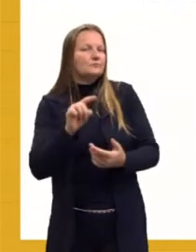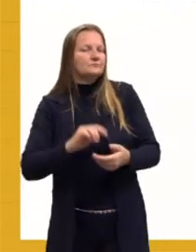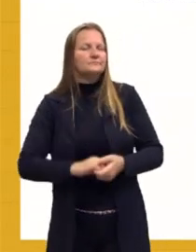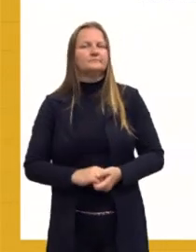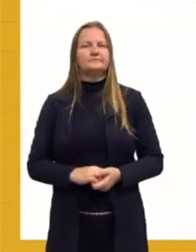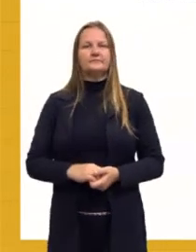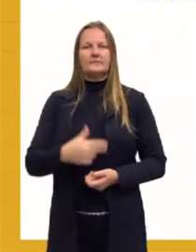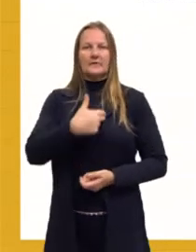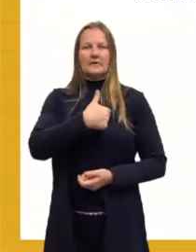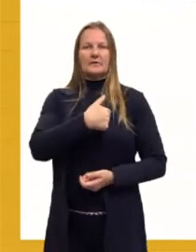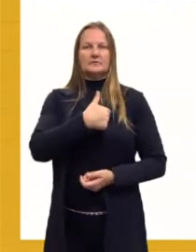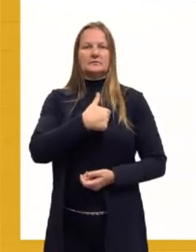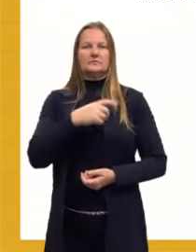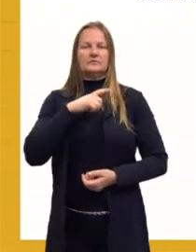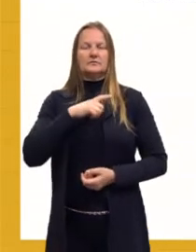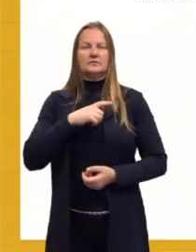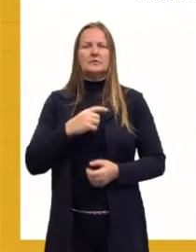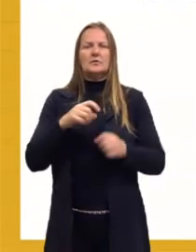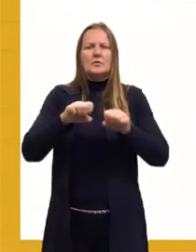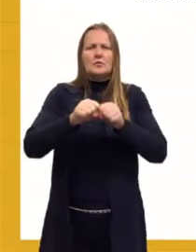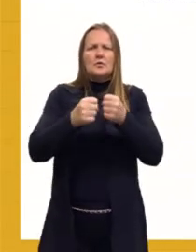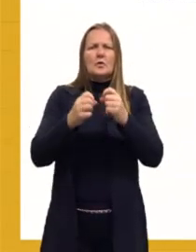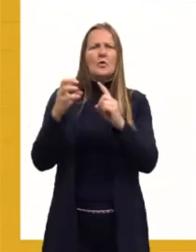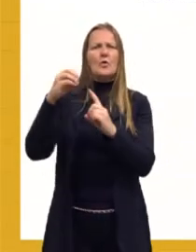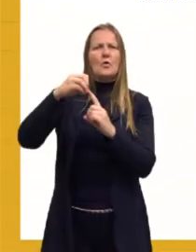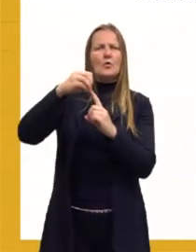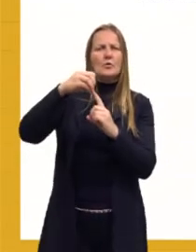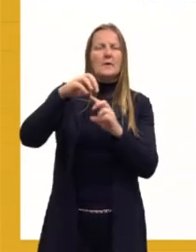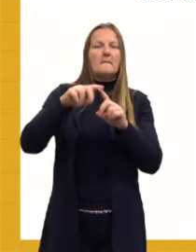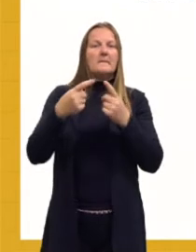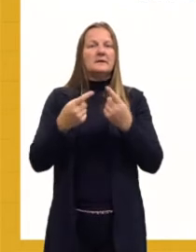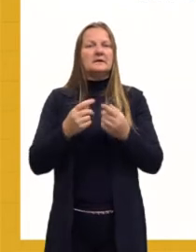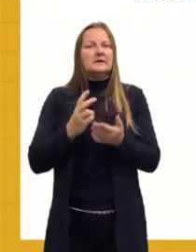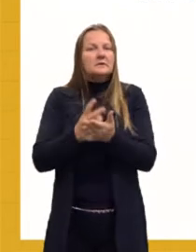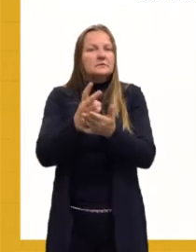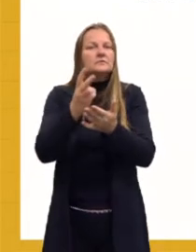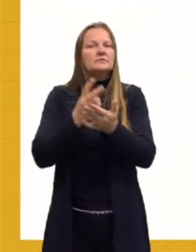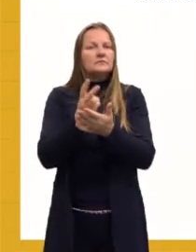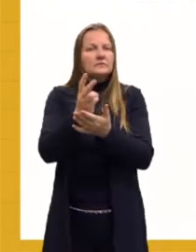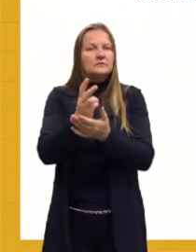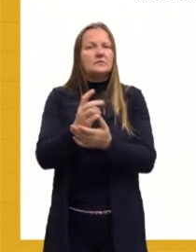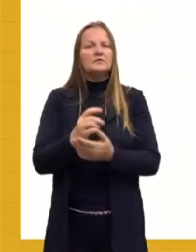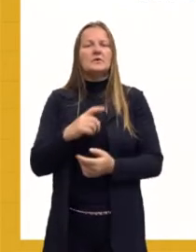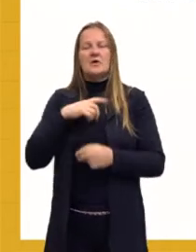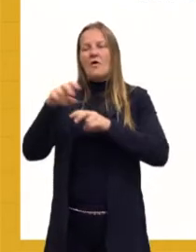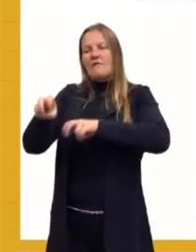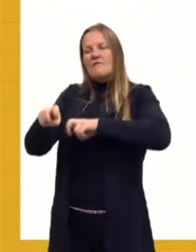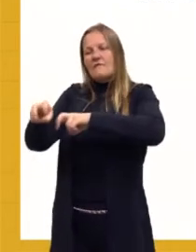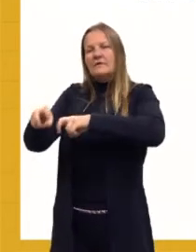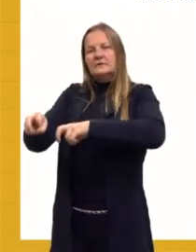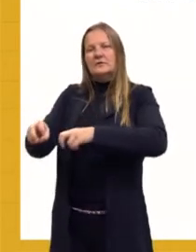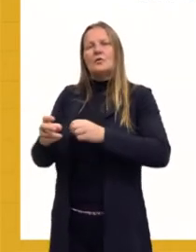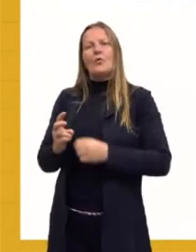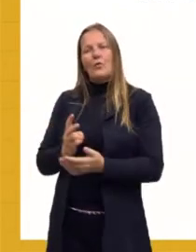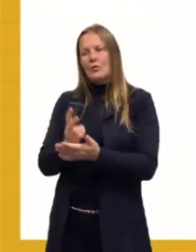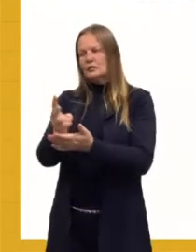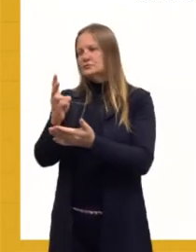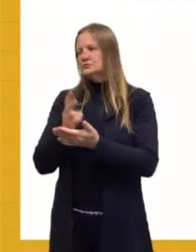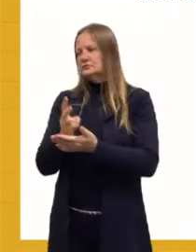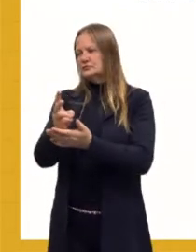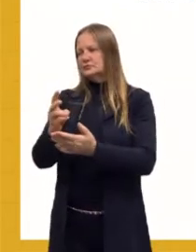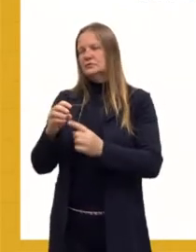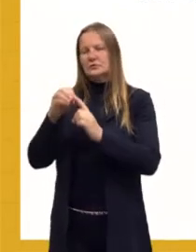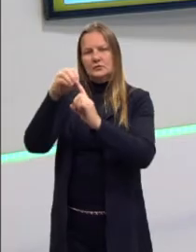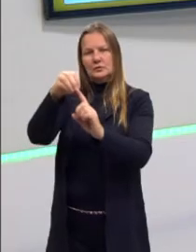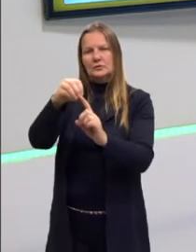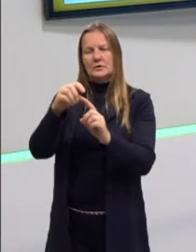tem essa quebra com uma oligarquia, mas, na verdade, ele mantém defendendo os interesses dos fazendeiros. Então, ele continua promovendo